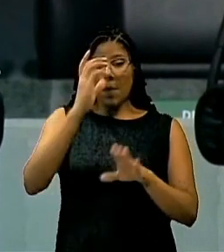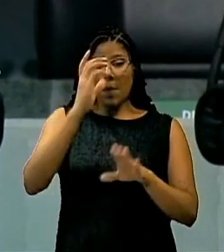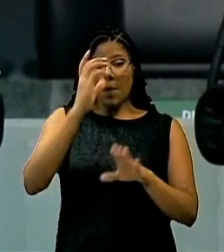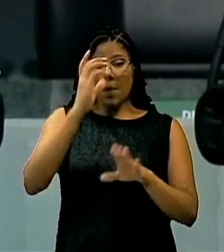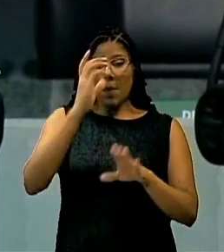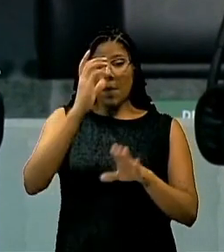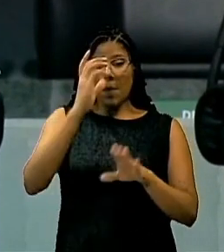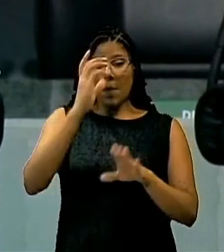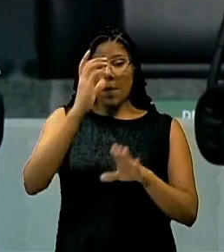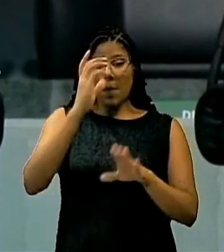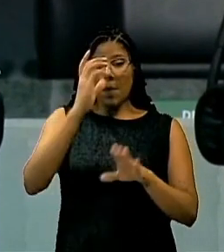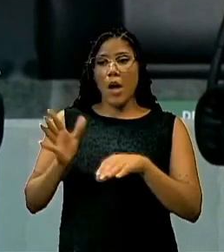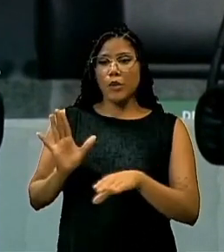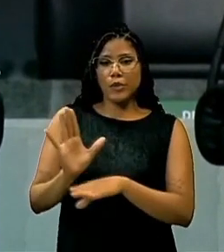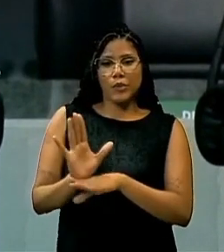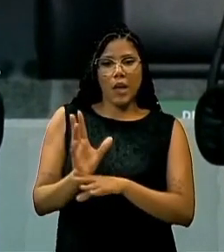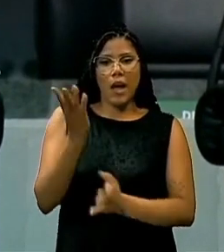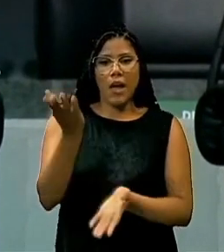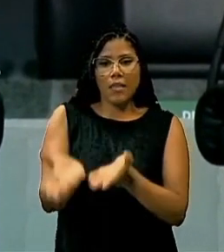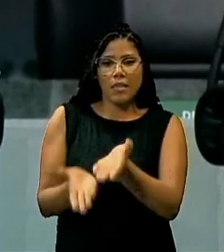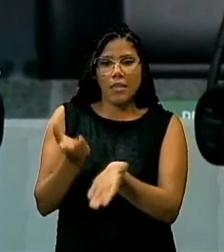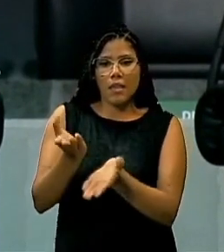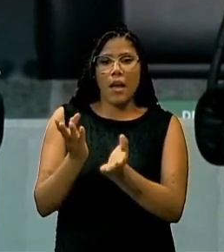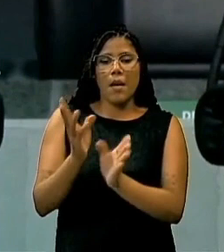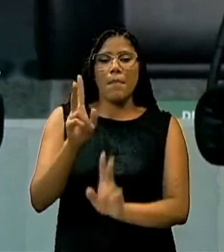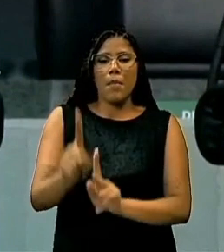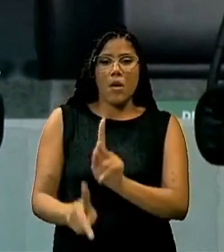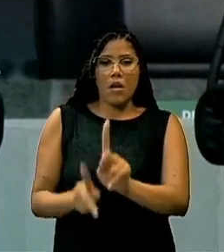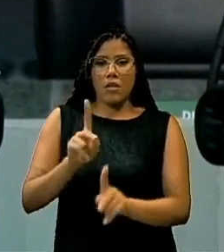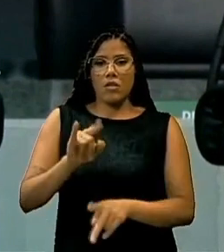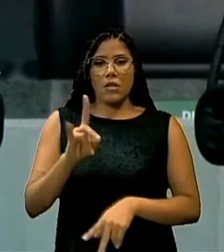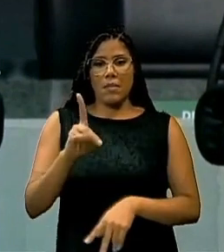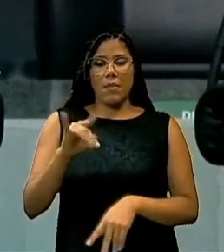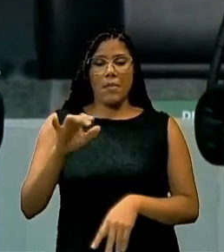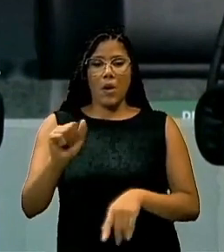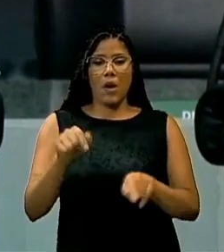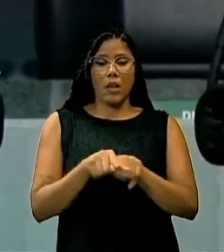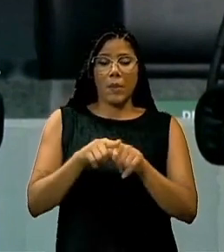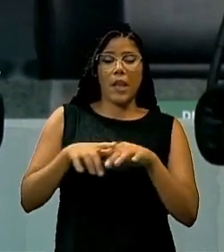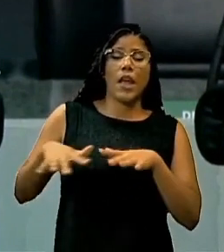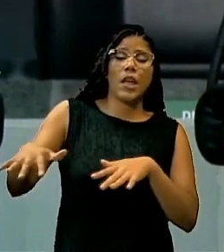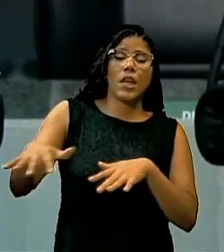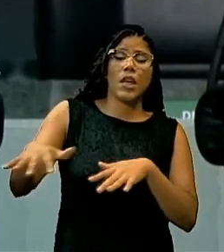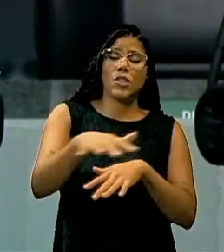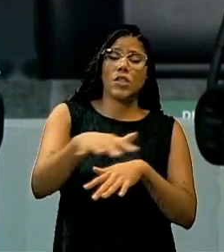estrutura de atendimento à população, não só itapipoquense, mas de toda a região.